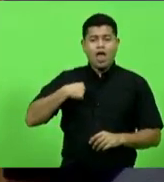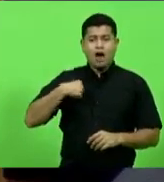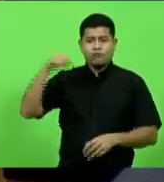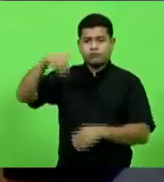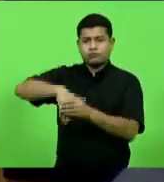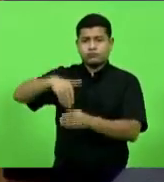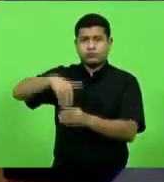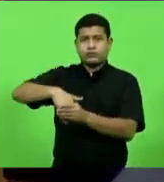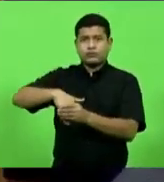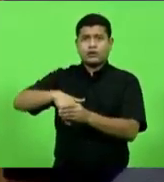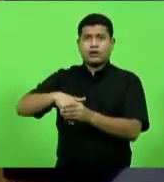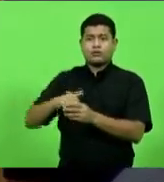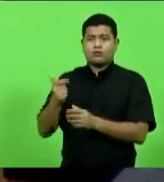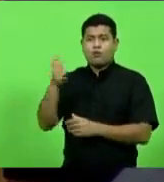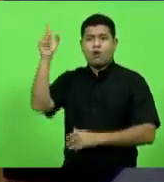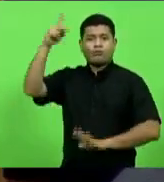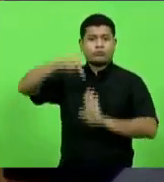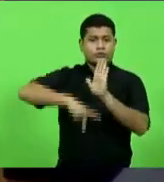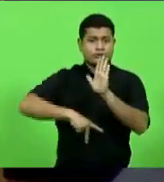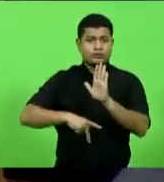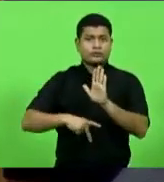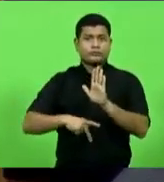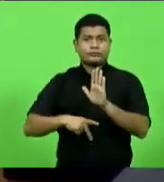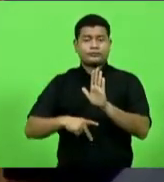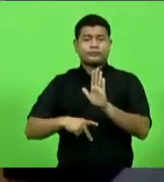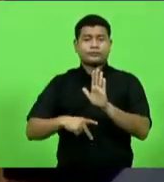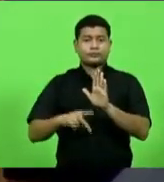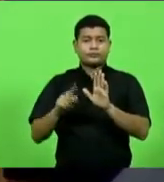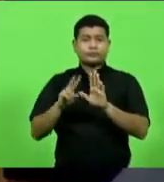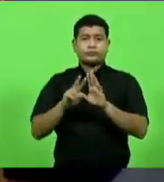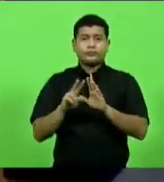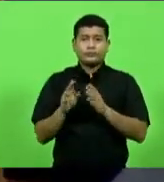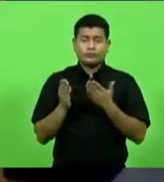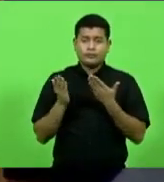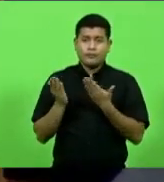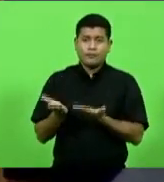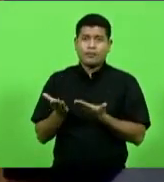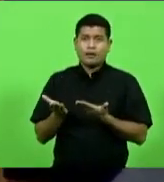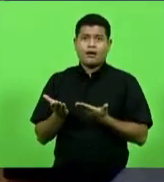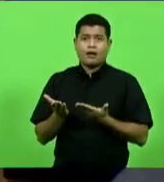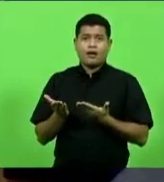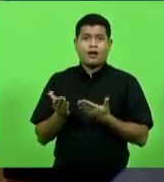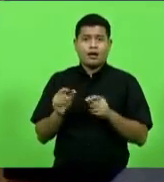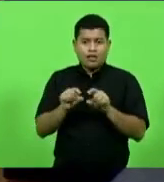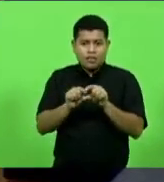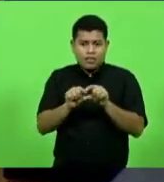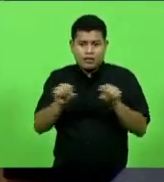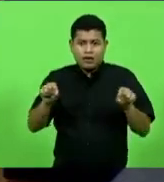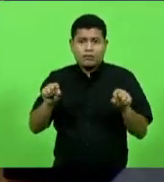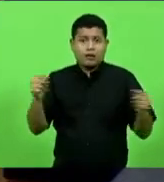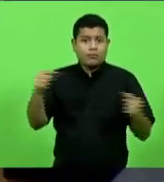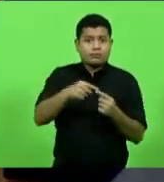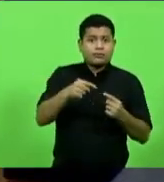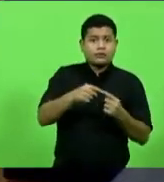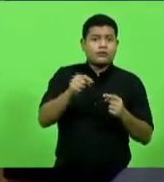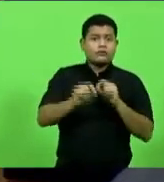no outro projeto sobre a seguinte frase, aplicando-lhes